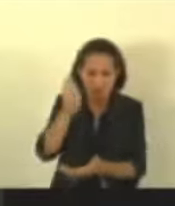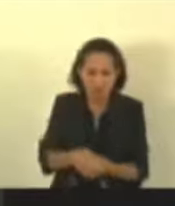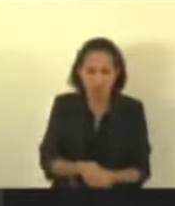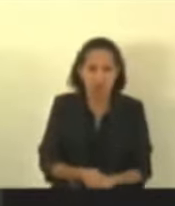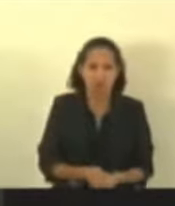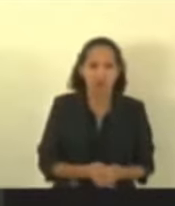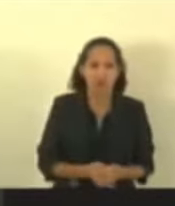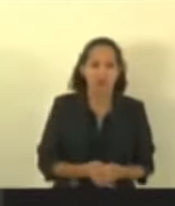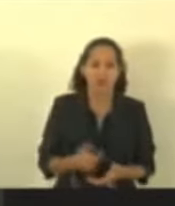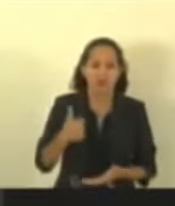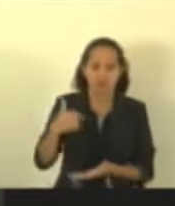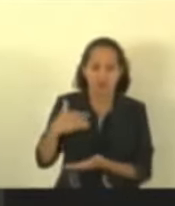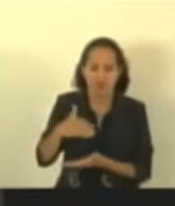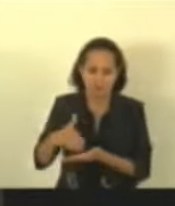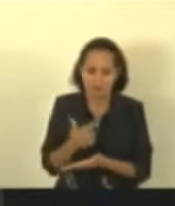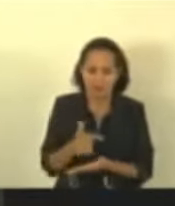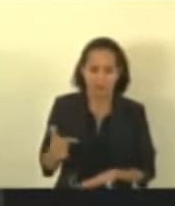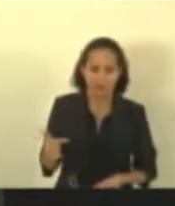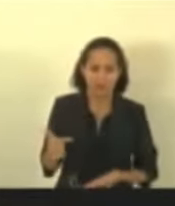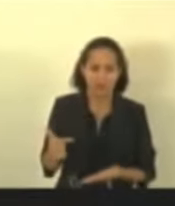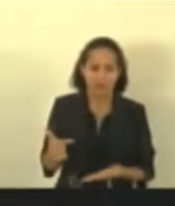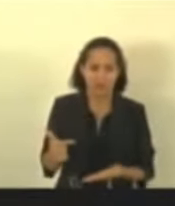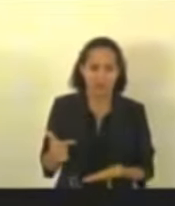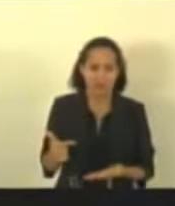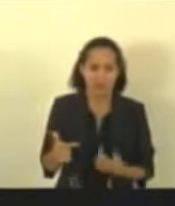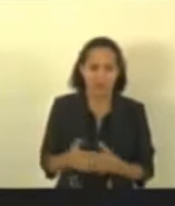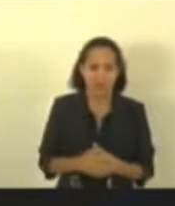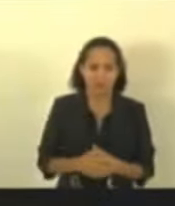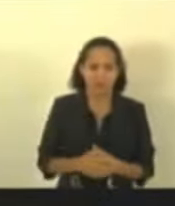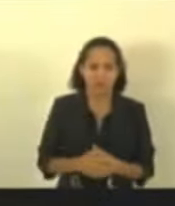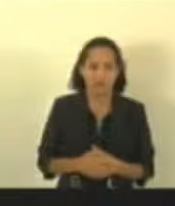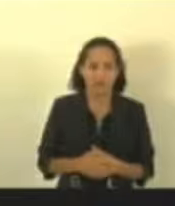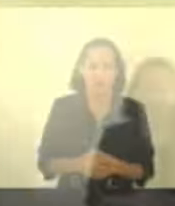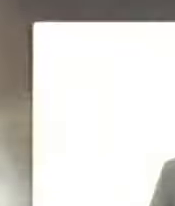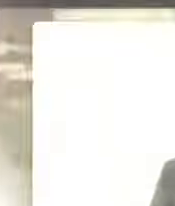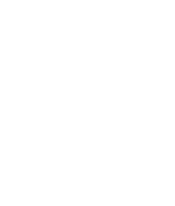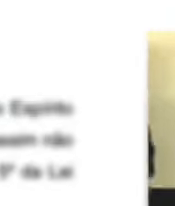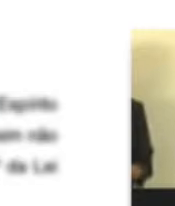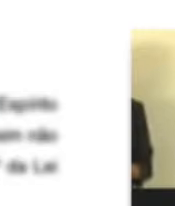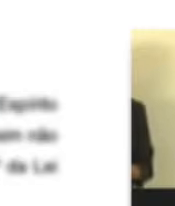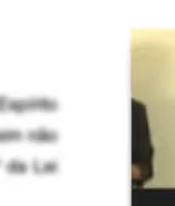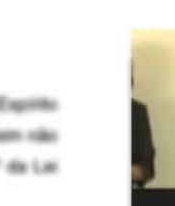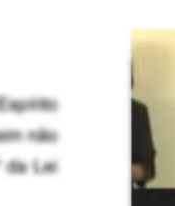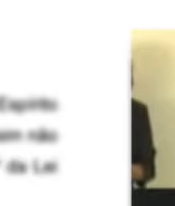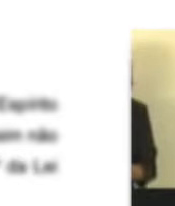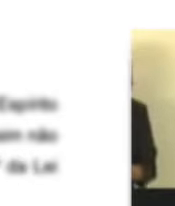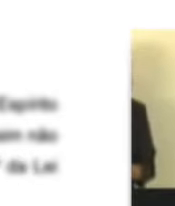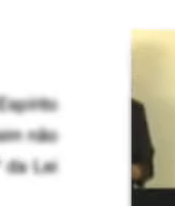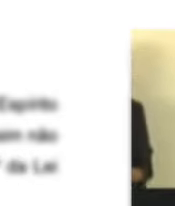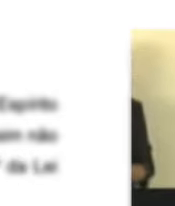tenho secretário com getom absurdo que paga as suas dívidas, como tem secretário que tá pagando aí, 100 mil em espécie,